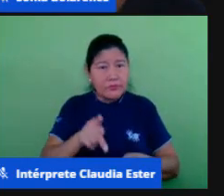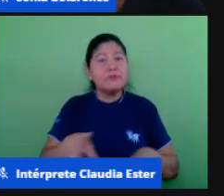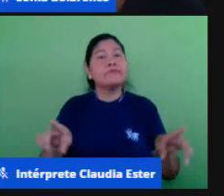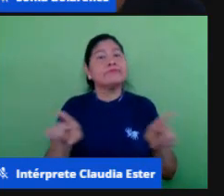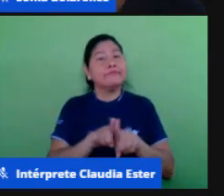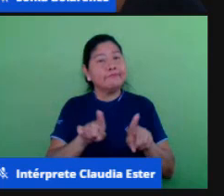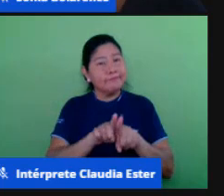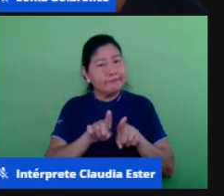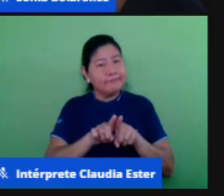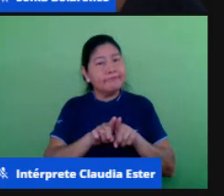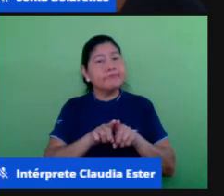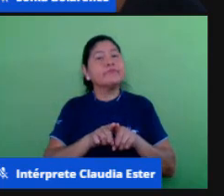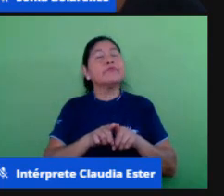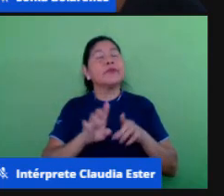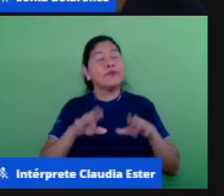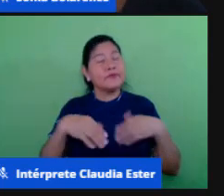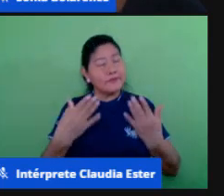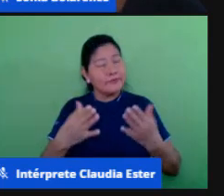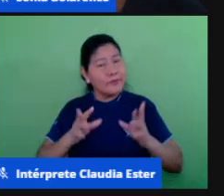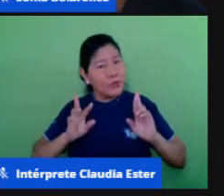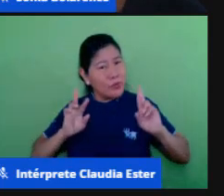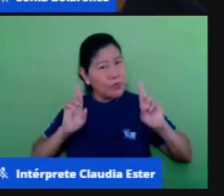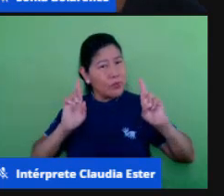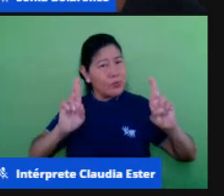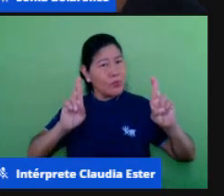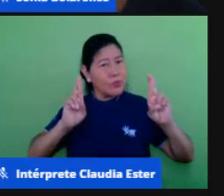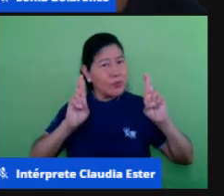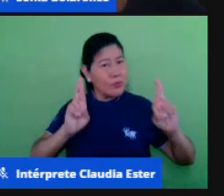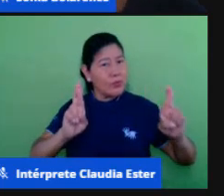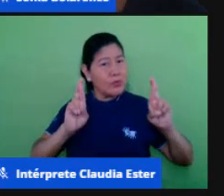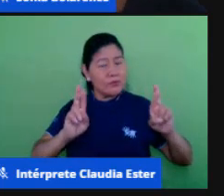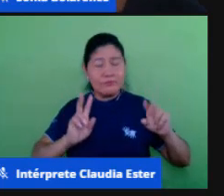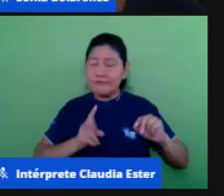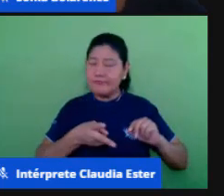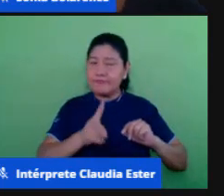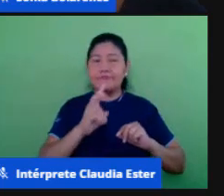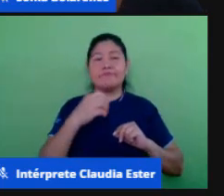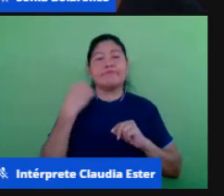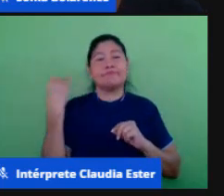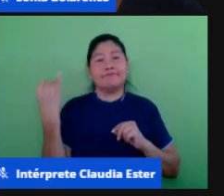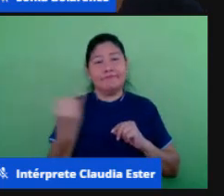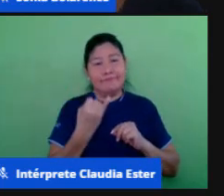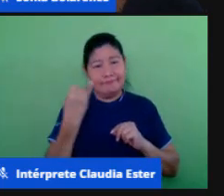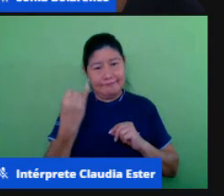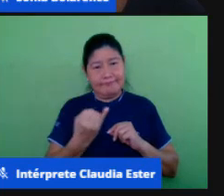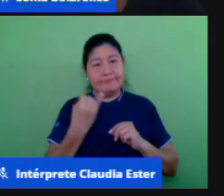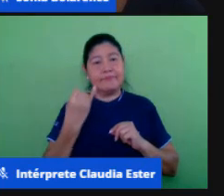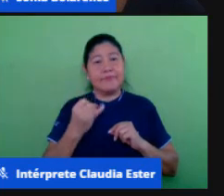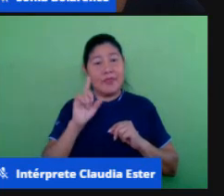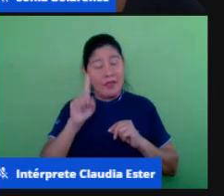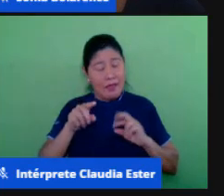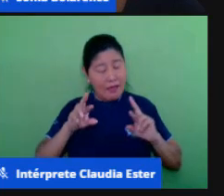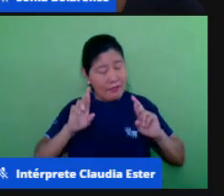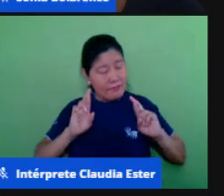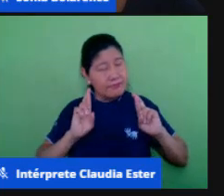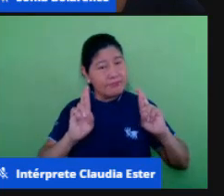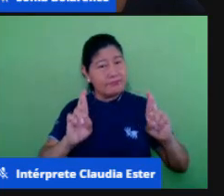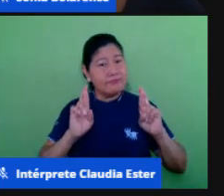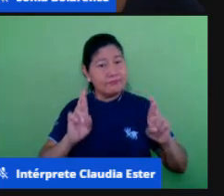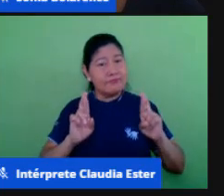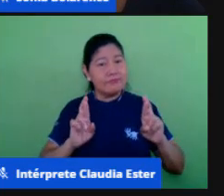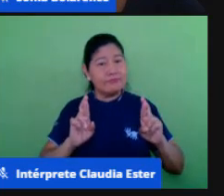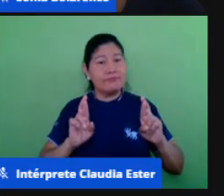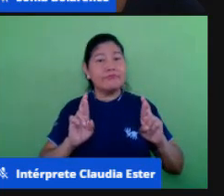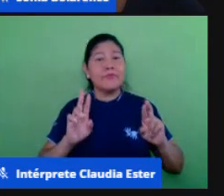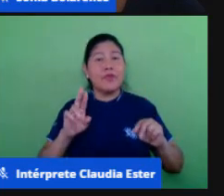esperançando indo atrás esperançando isso aqui é esperançar nós estamos partindo